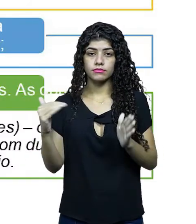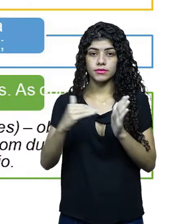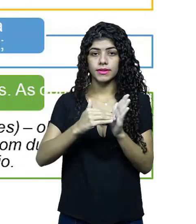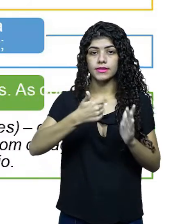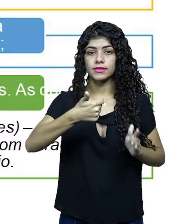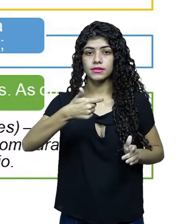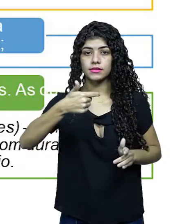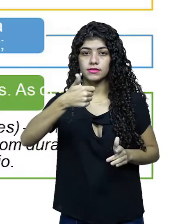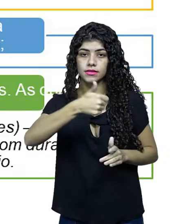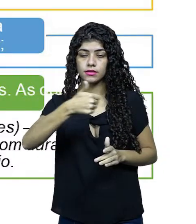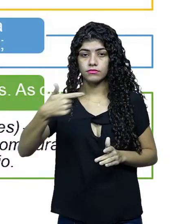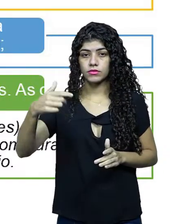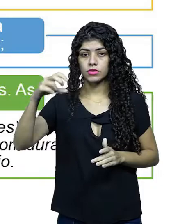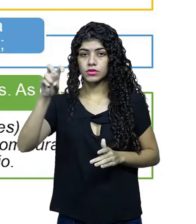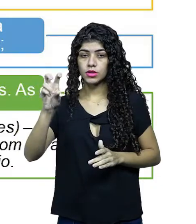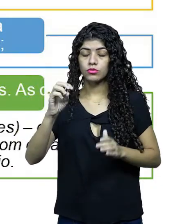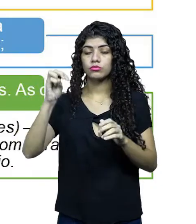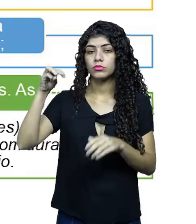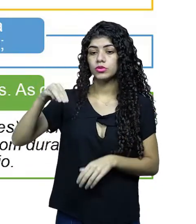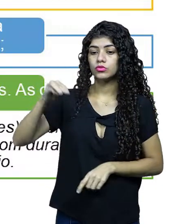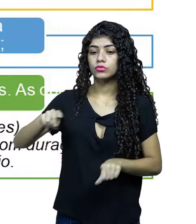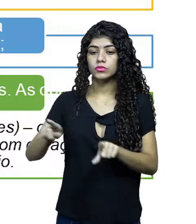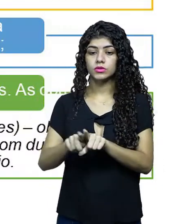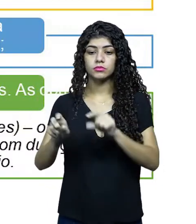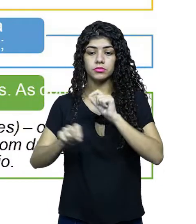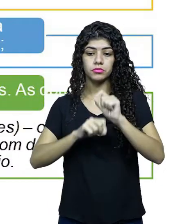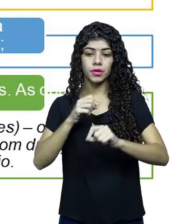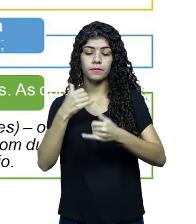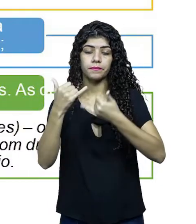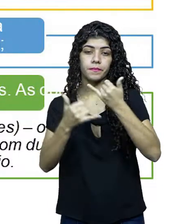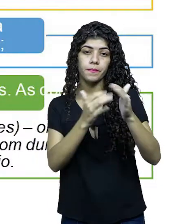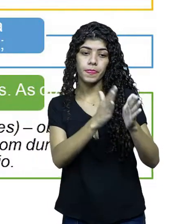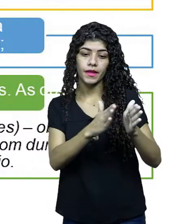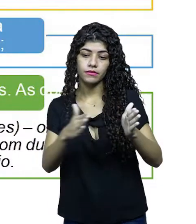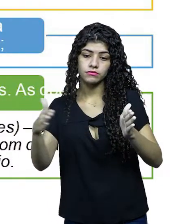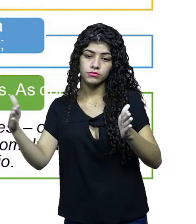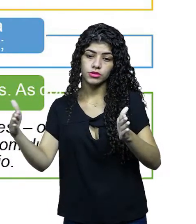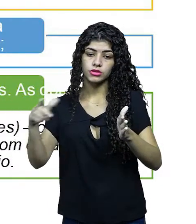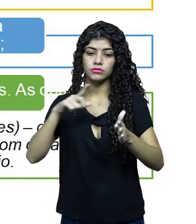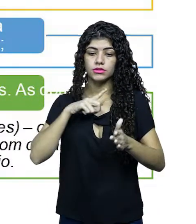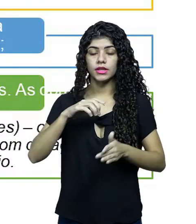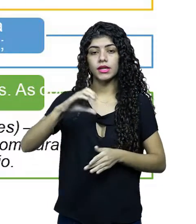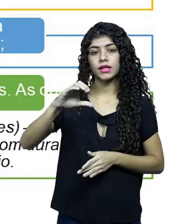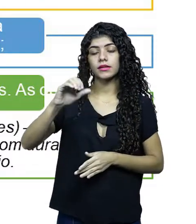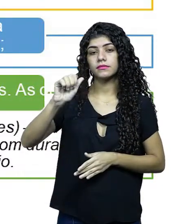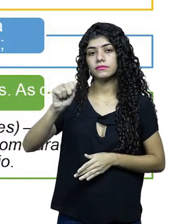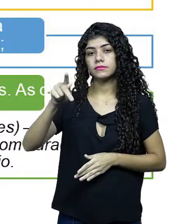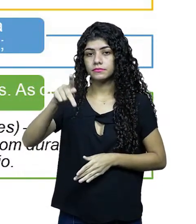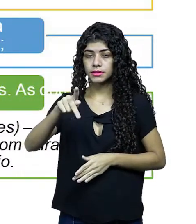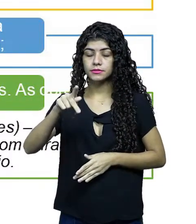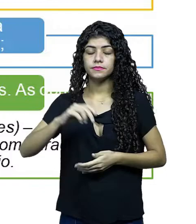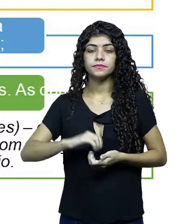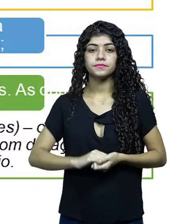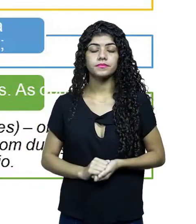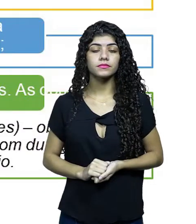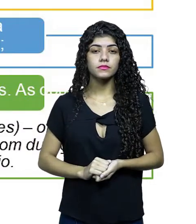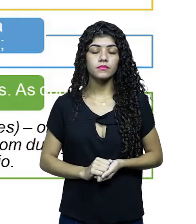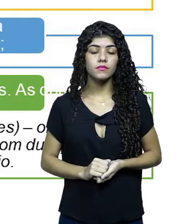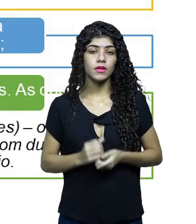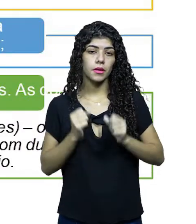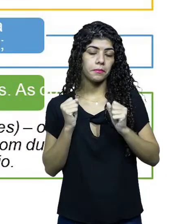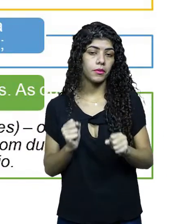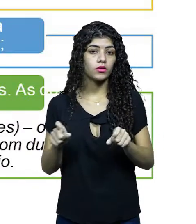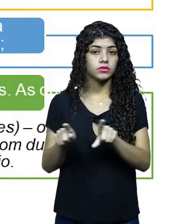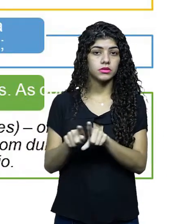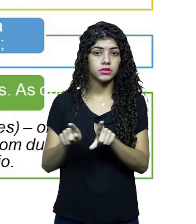de TV, que é a primeira janela. E aí as obras seriadas em capítulos ou não,